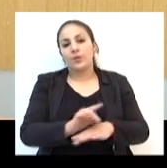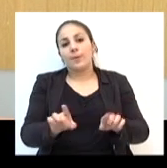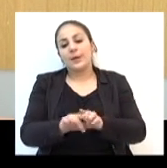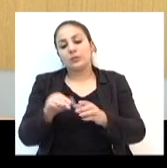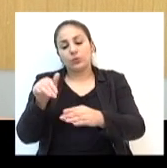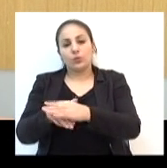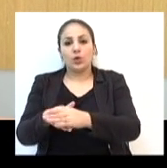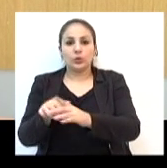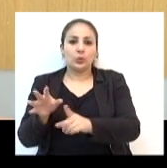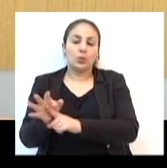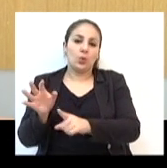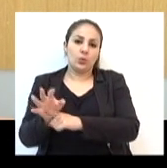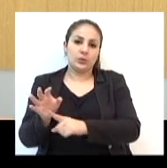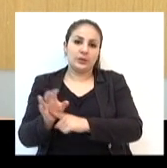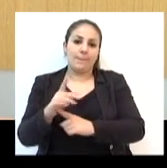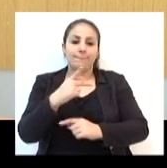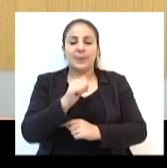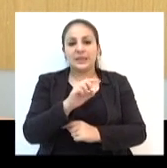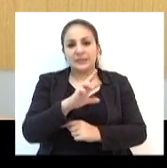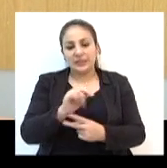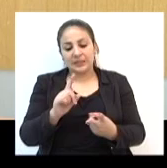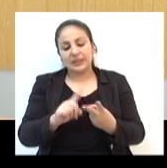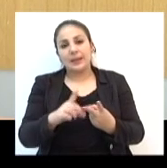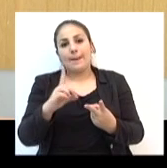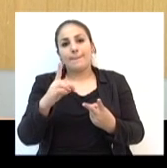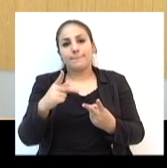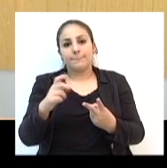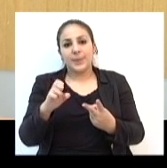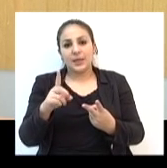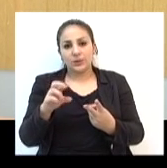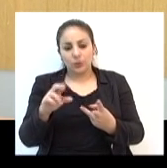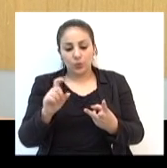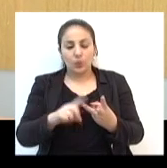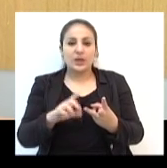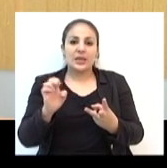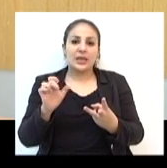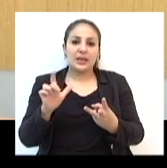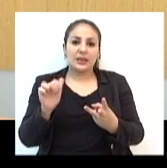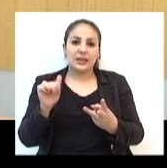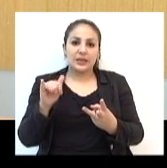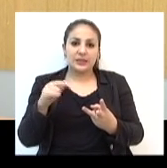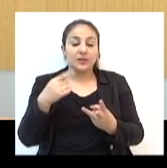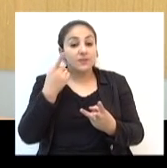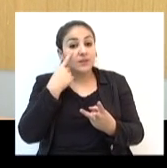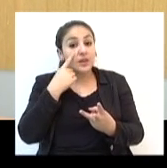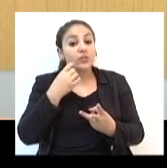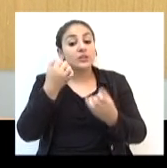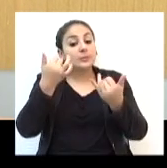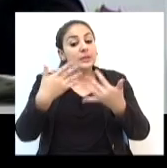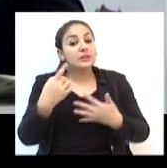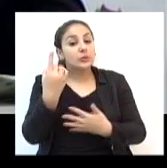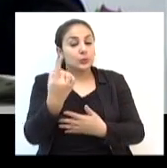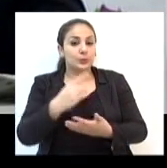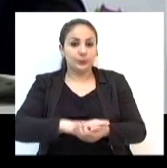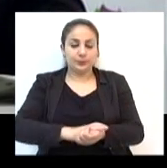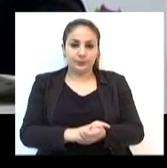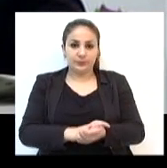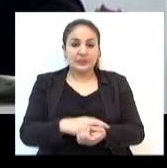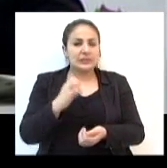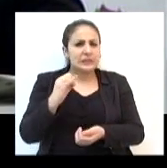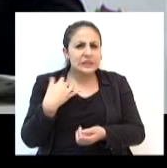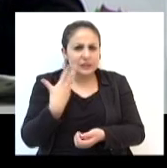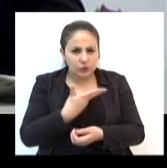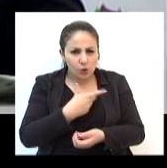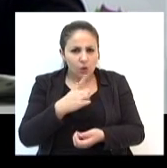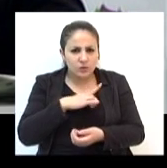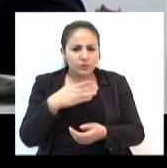Cavalcante, Pedro Danelli e Hernani Leimer. Veja a justificativa de um deles. Se nós tivéssemos, senhor